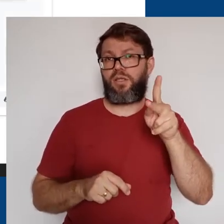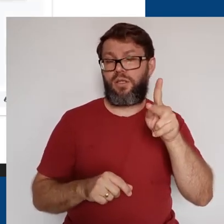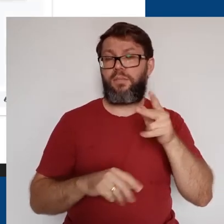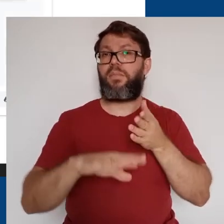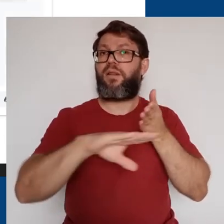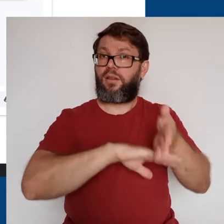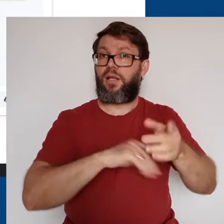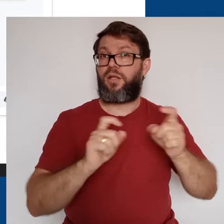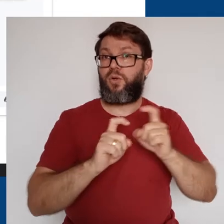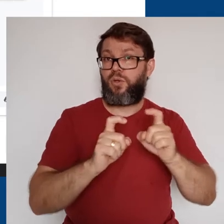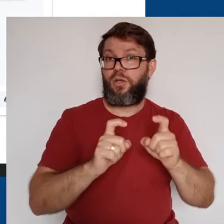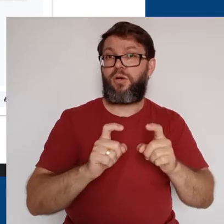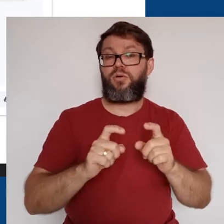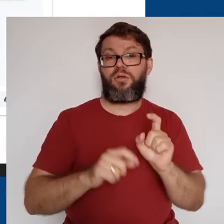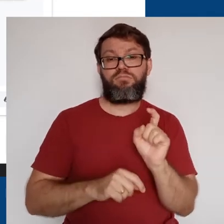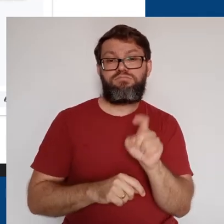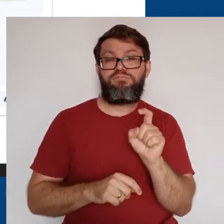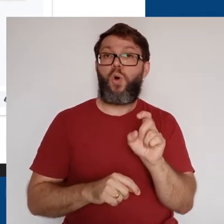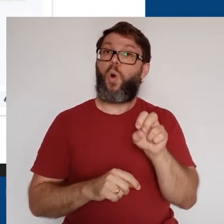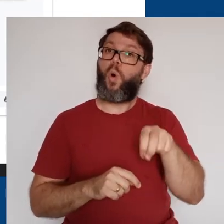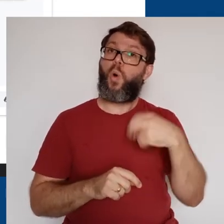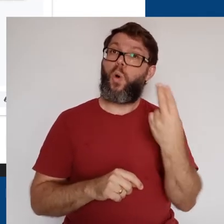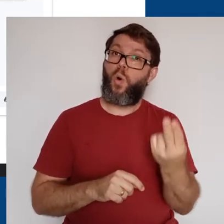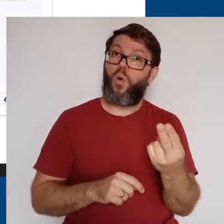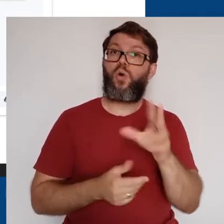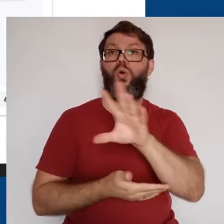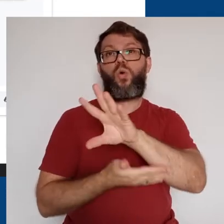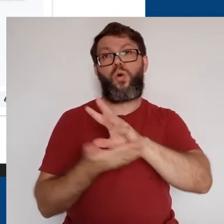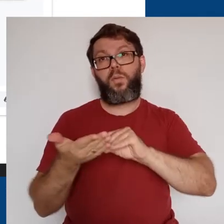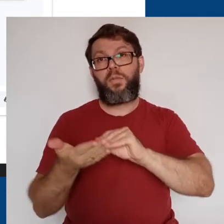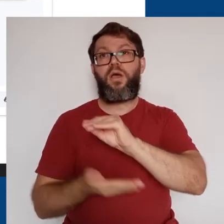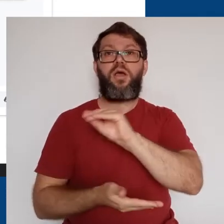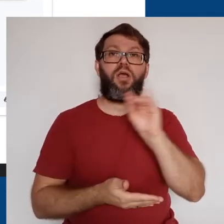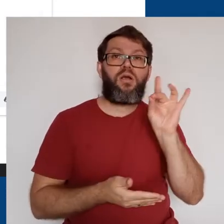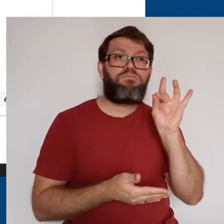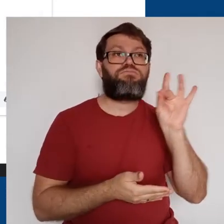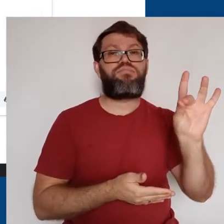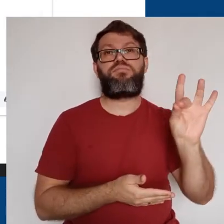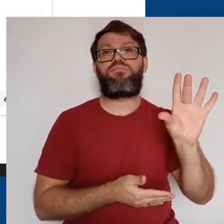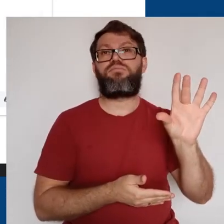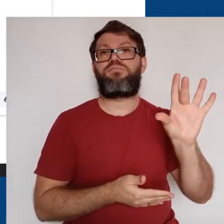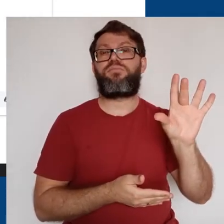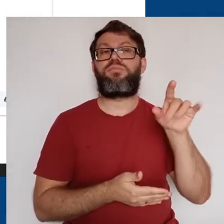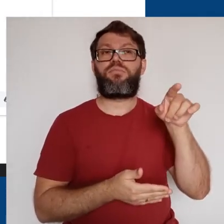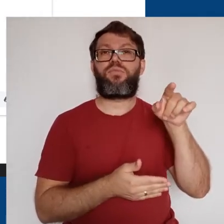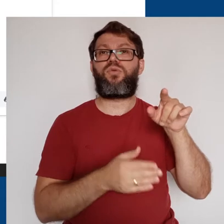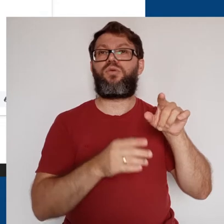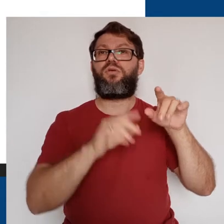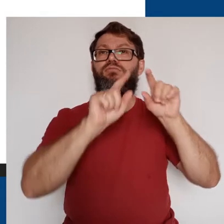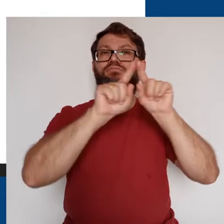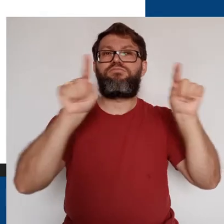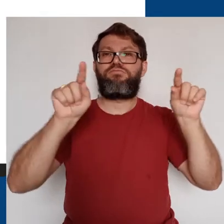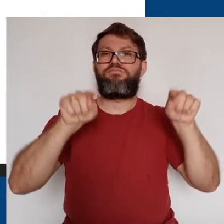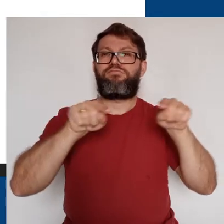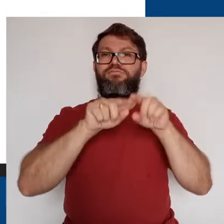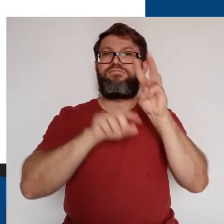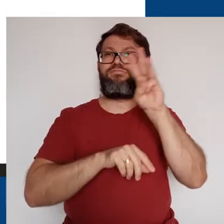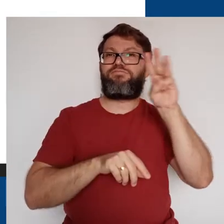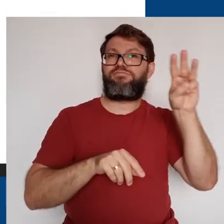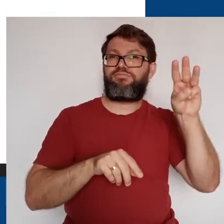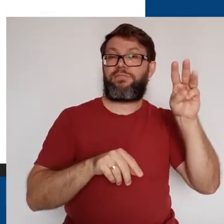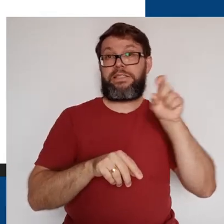link para entrar na reunião, clicando ou copiando e colando na barra de endereço do